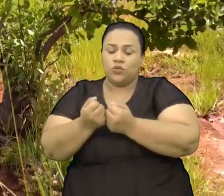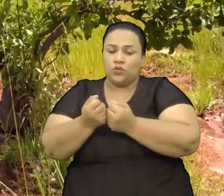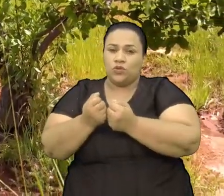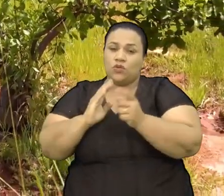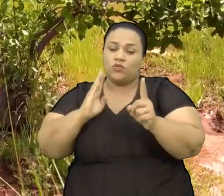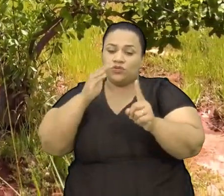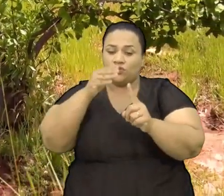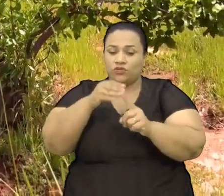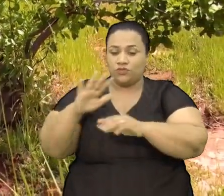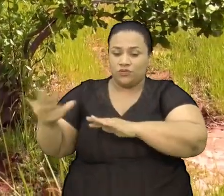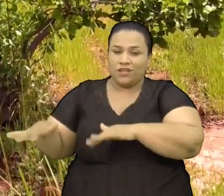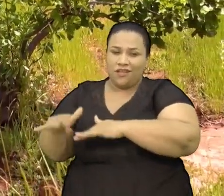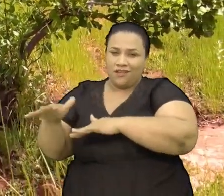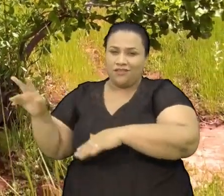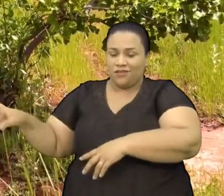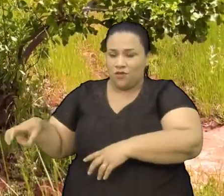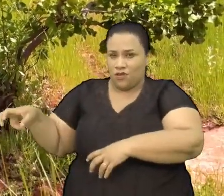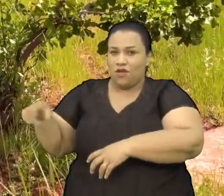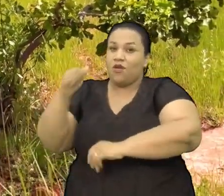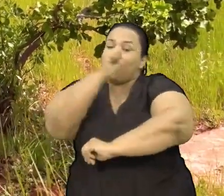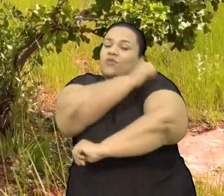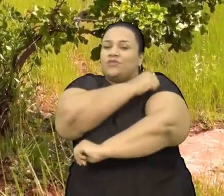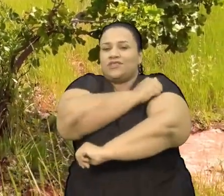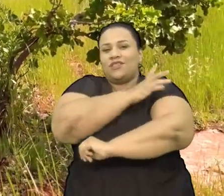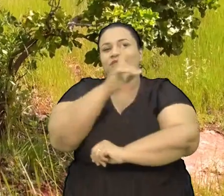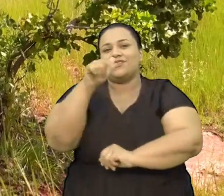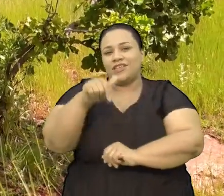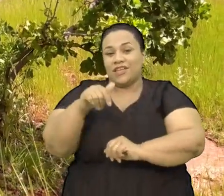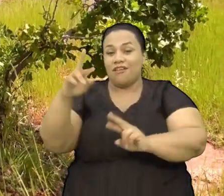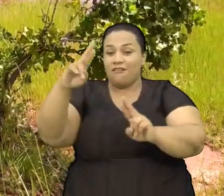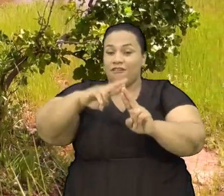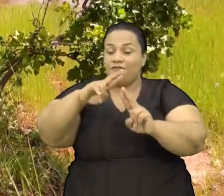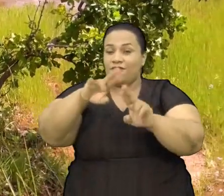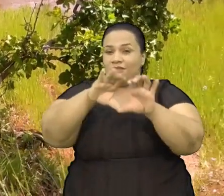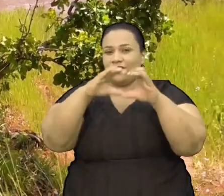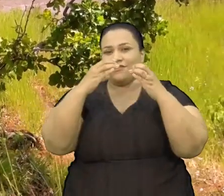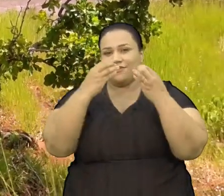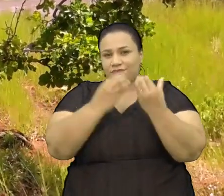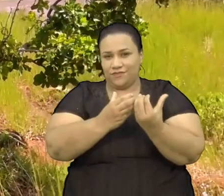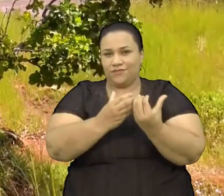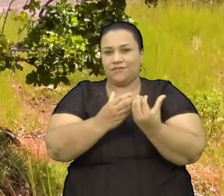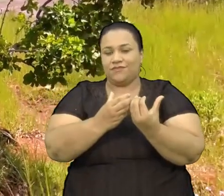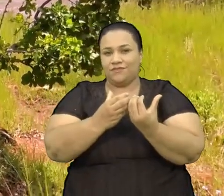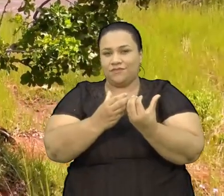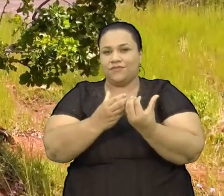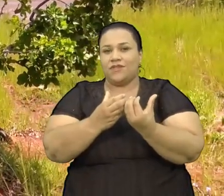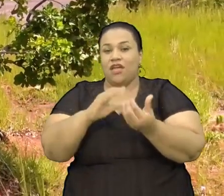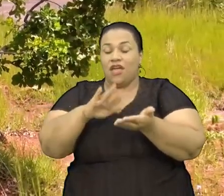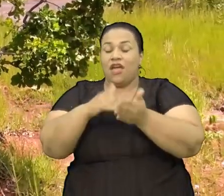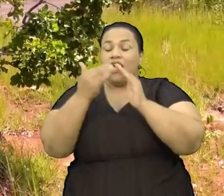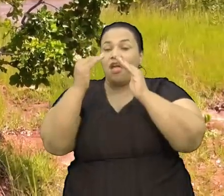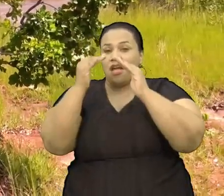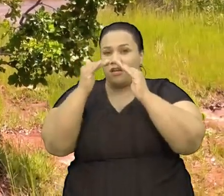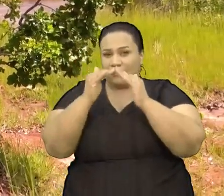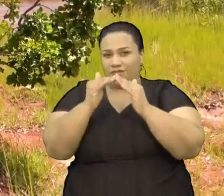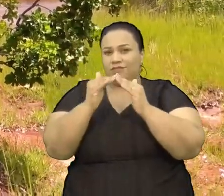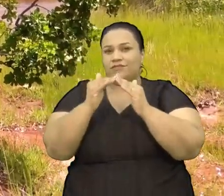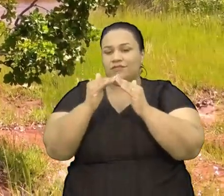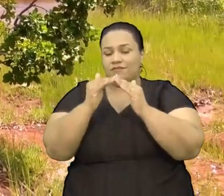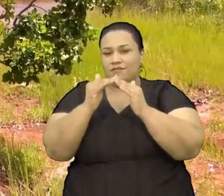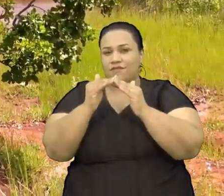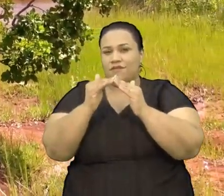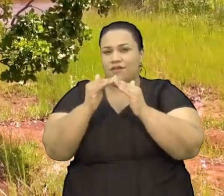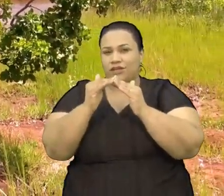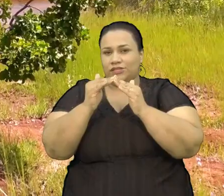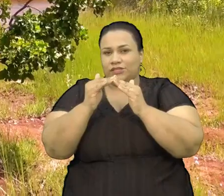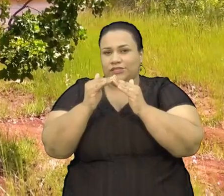área rural Que é a realidade Dos alunos Dessa região Exatamente Referência Para a comunidade Então a escola Ela